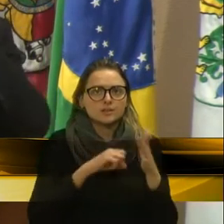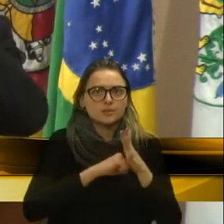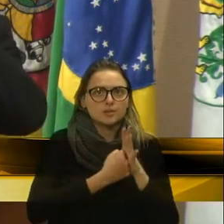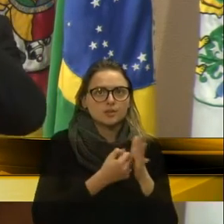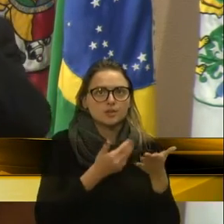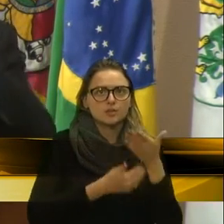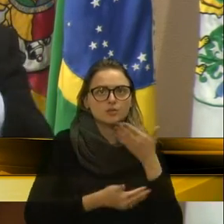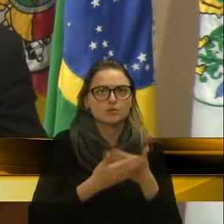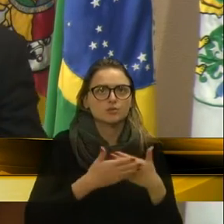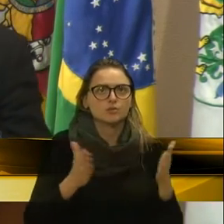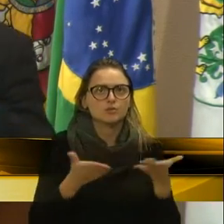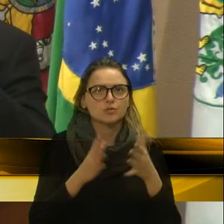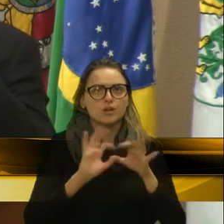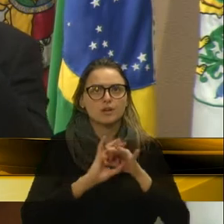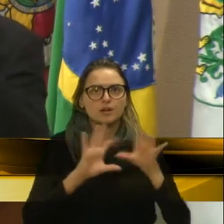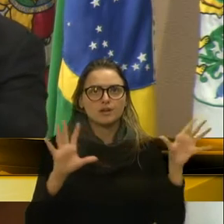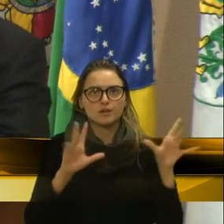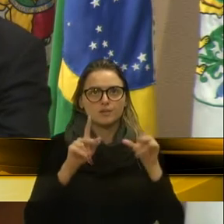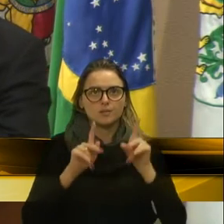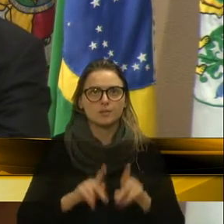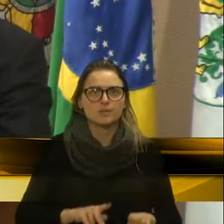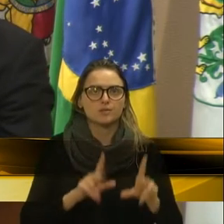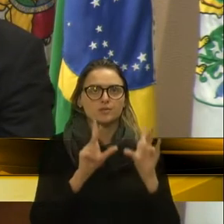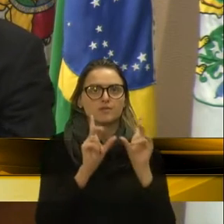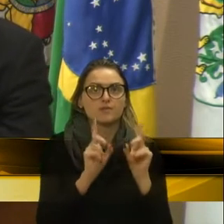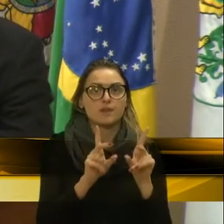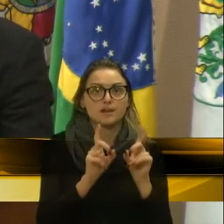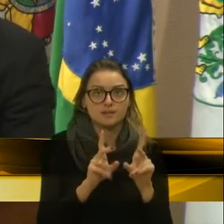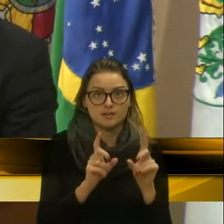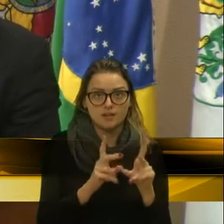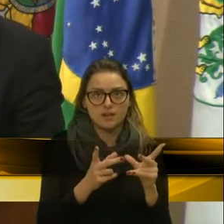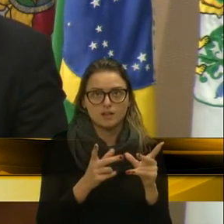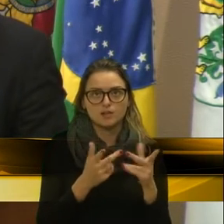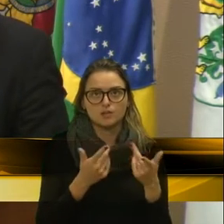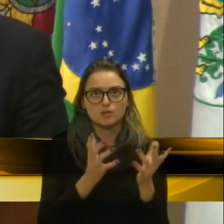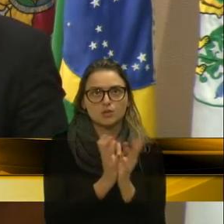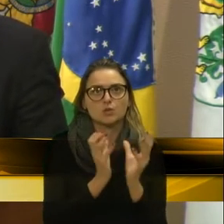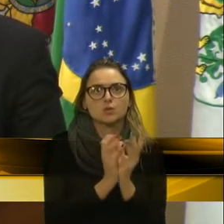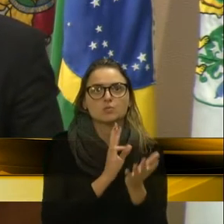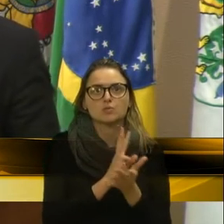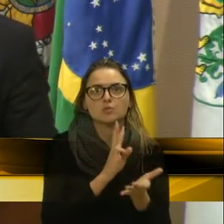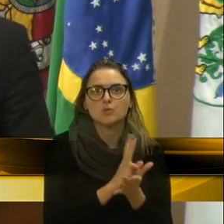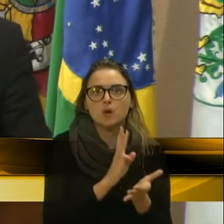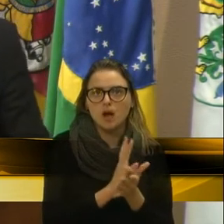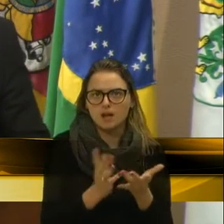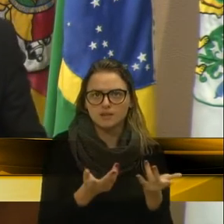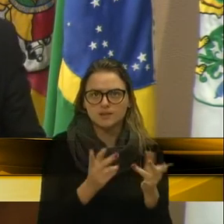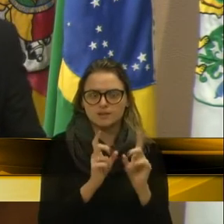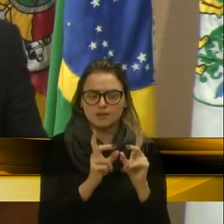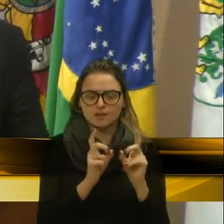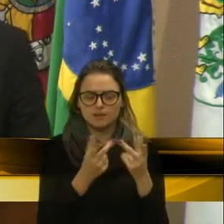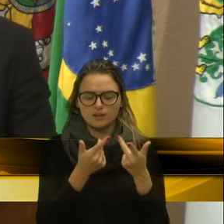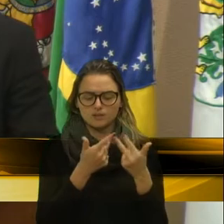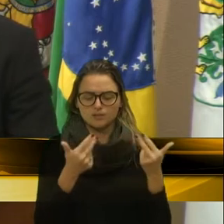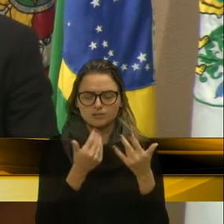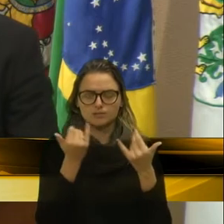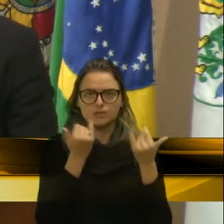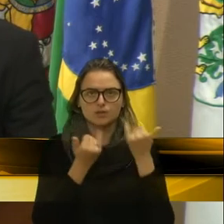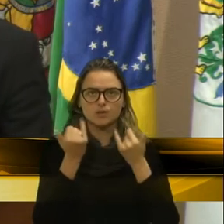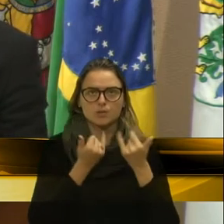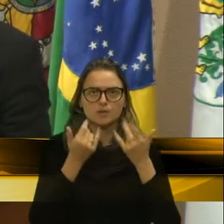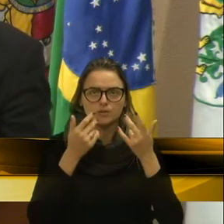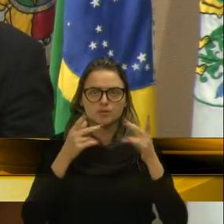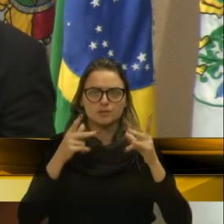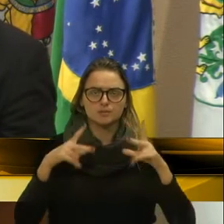dados já estão todos aí, inclusive a gente vendendo dados em grupos de WhatsApp. E ainda o presidente permite